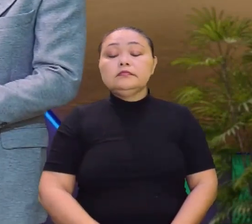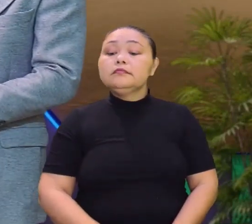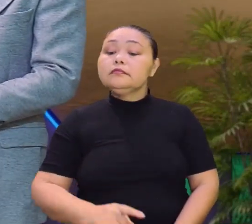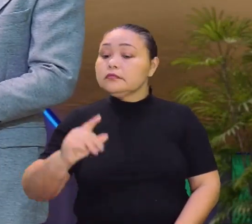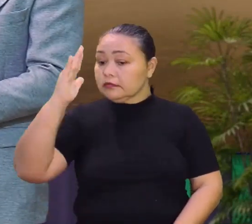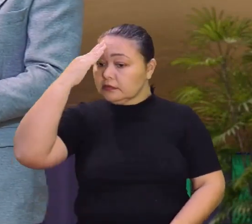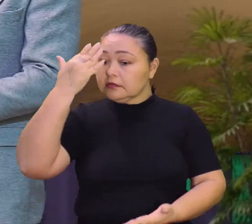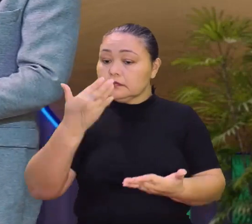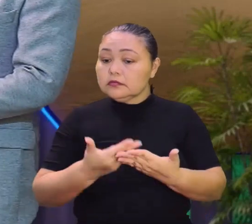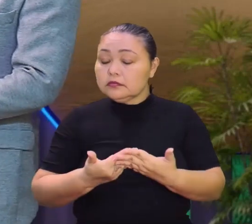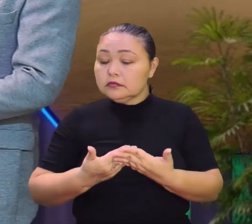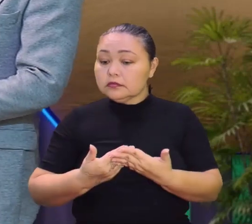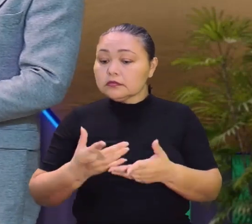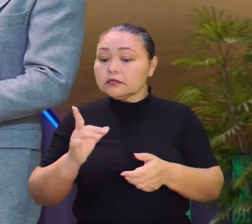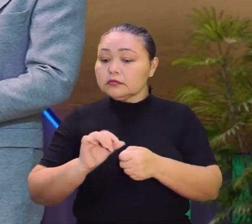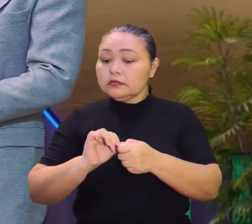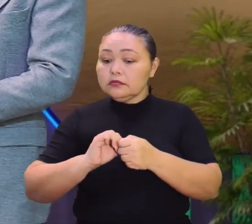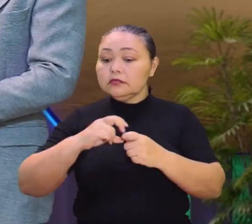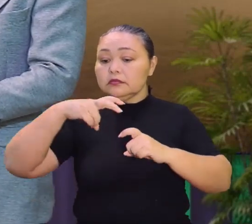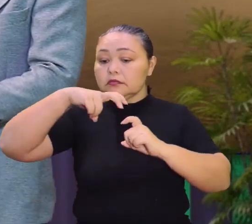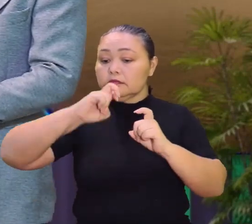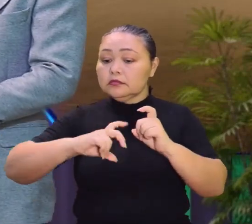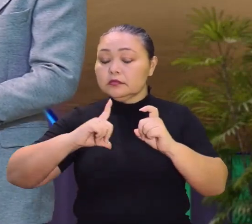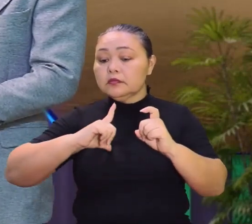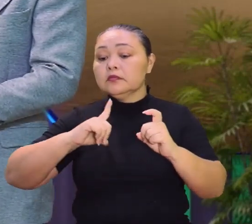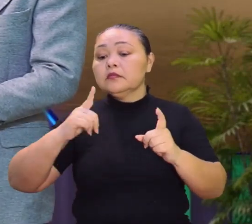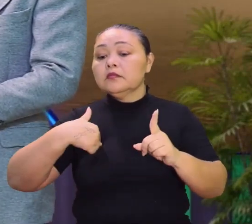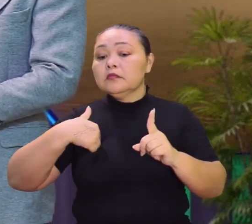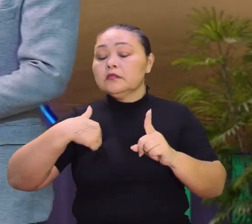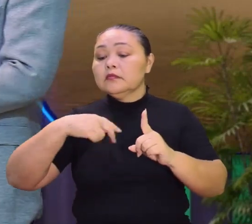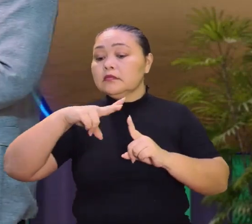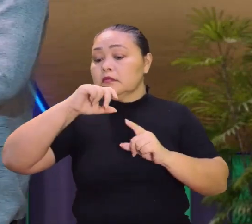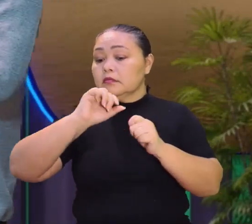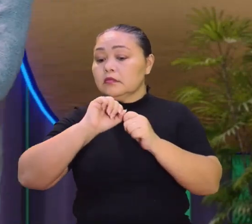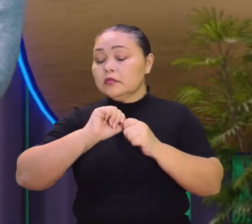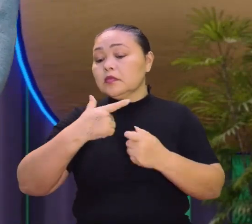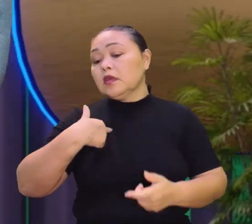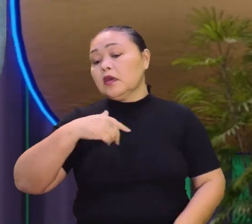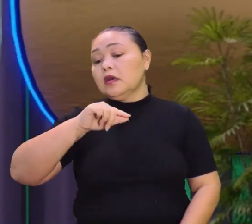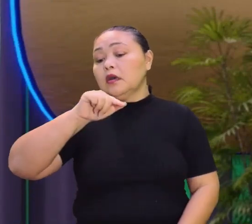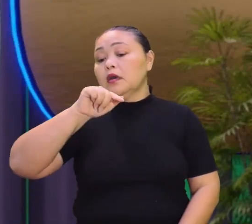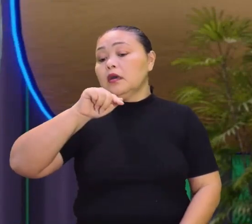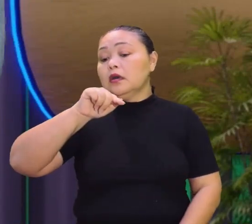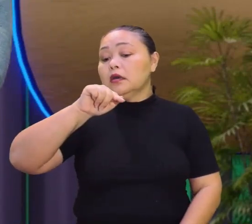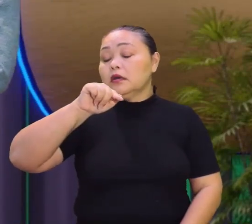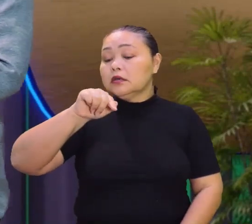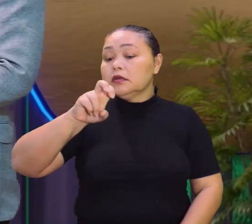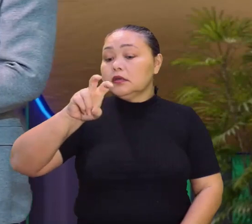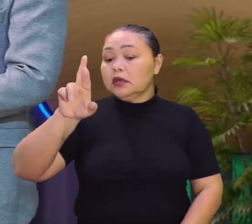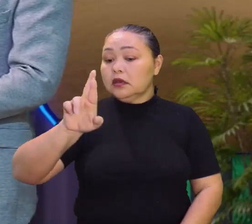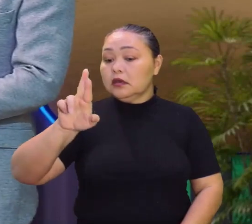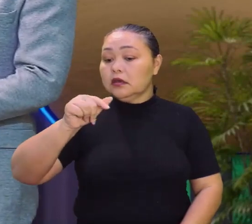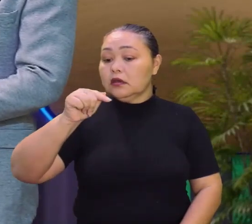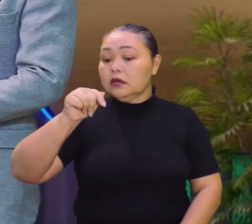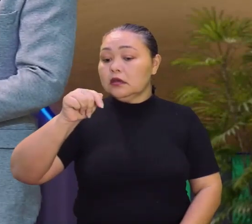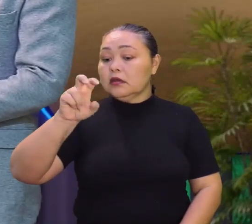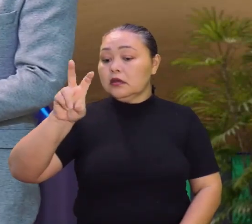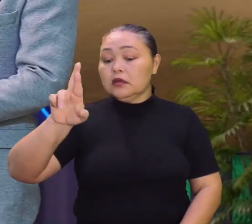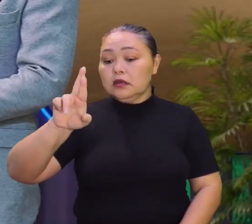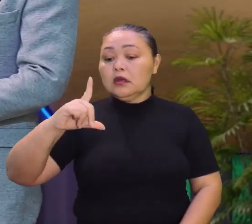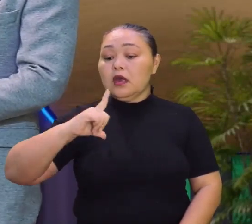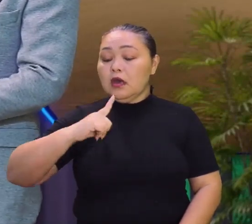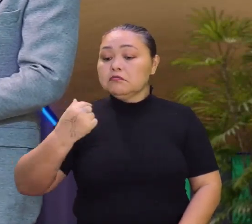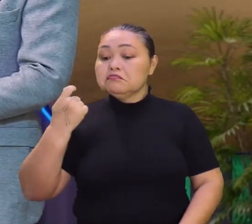um refrigerante pode valer R 75? Você acredita? Sério?